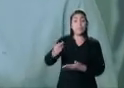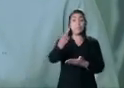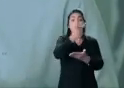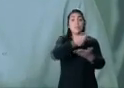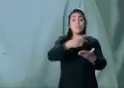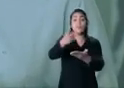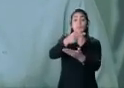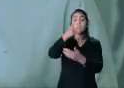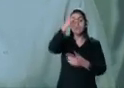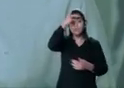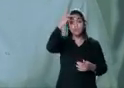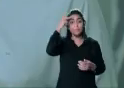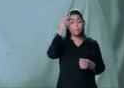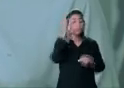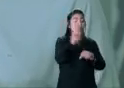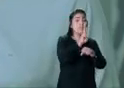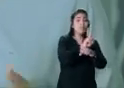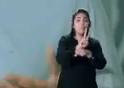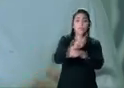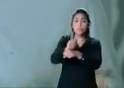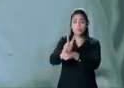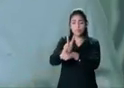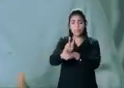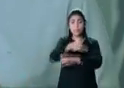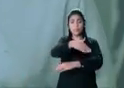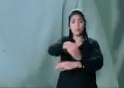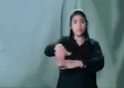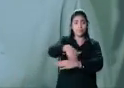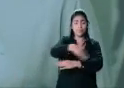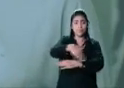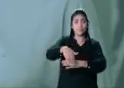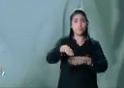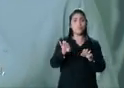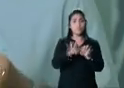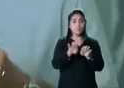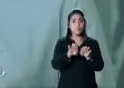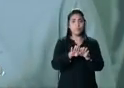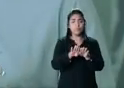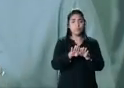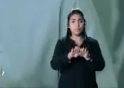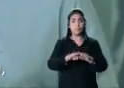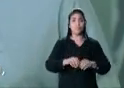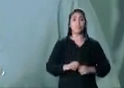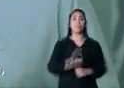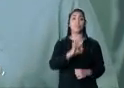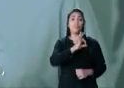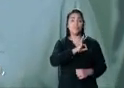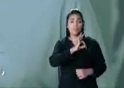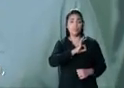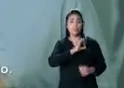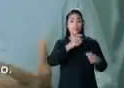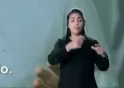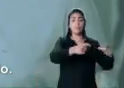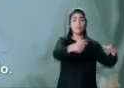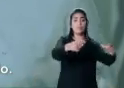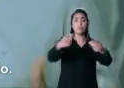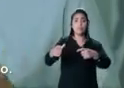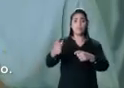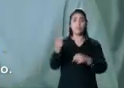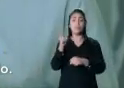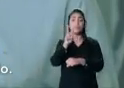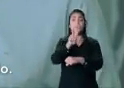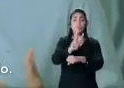buscar parceria para vigiar as fronteiras e também fazer a nossa parte com a criação do Batalhão de Fronteira para